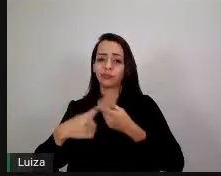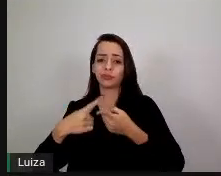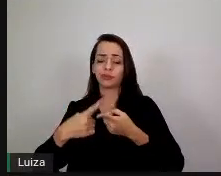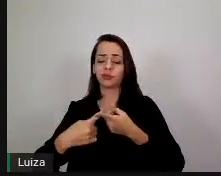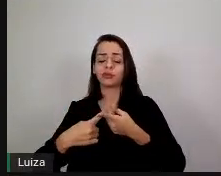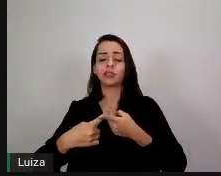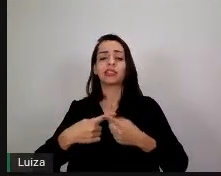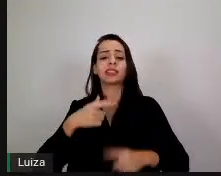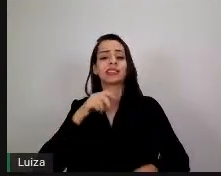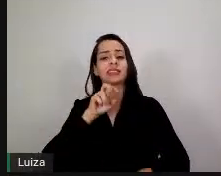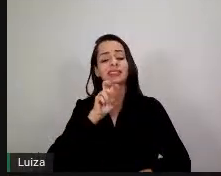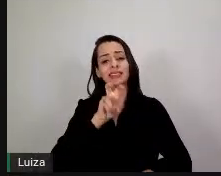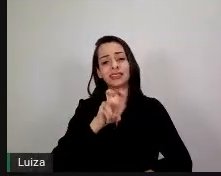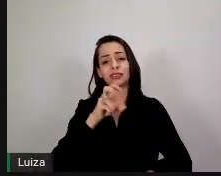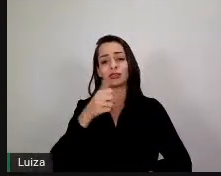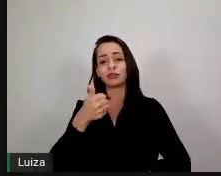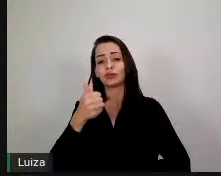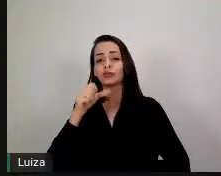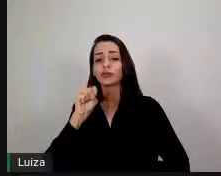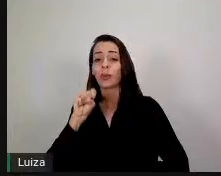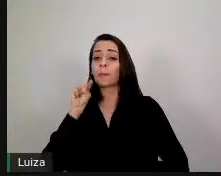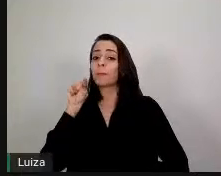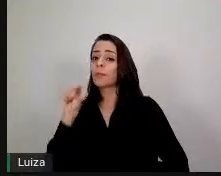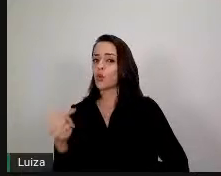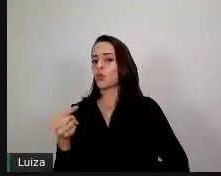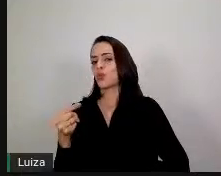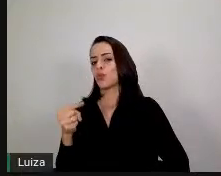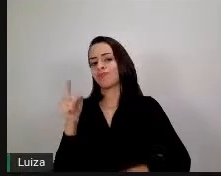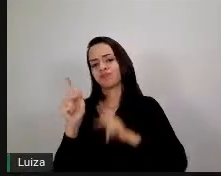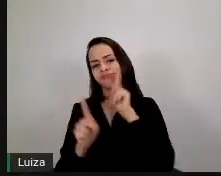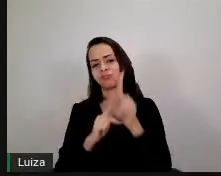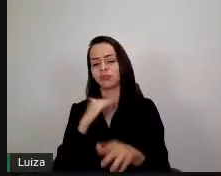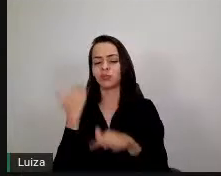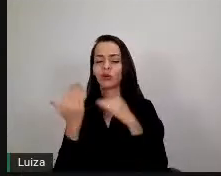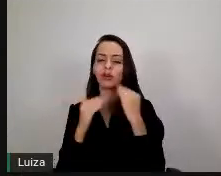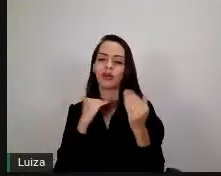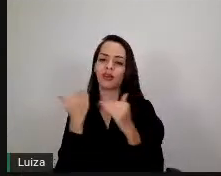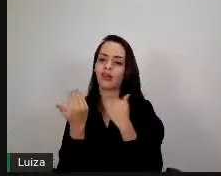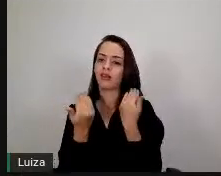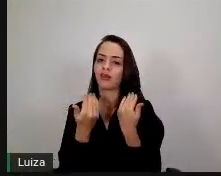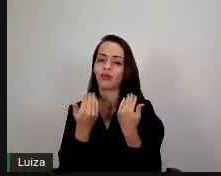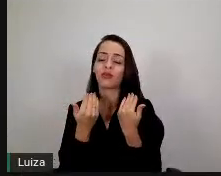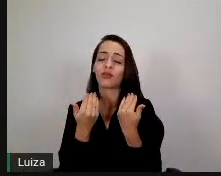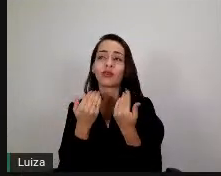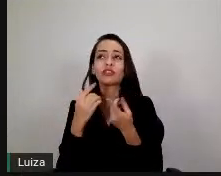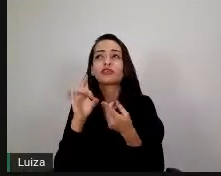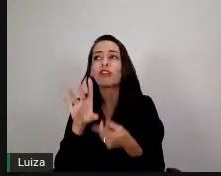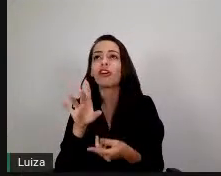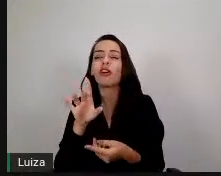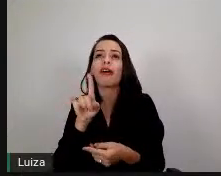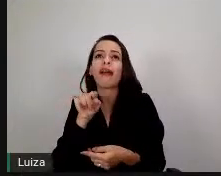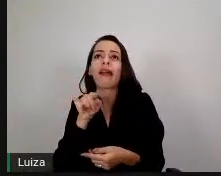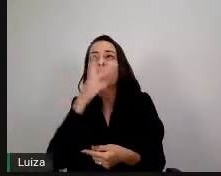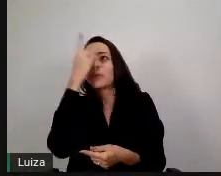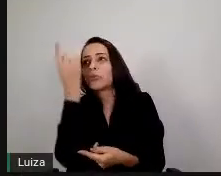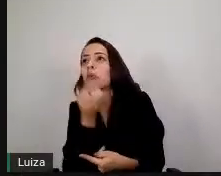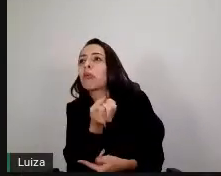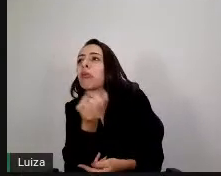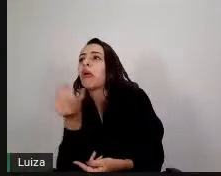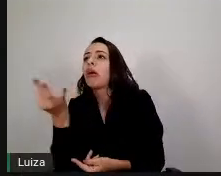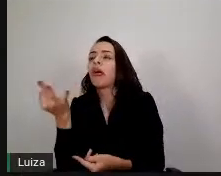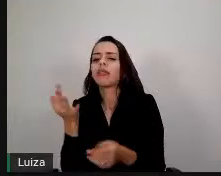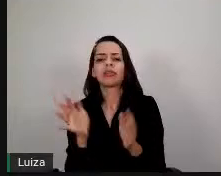da Covid, e isso tudo é muito mais que número, né? São pessoas, são famílias, são histórias, são sonhos,